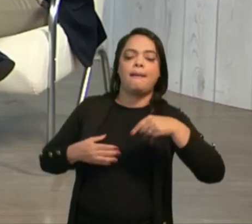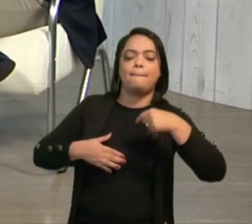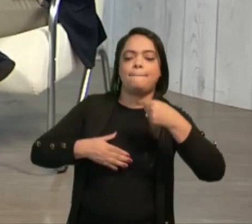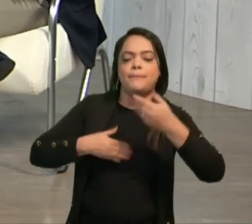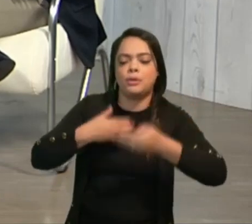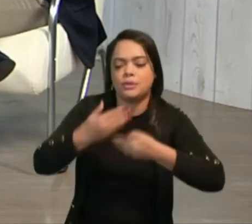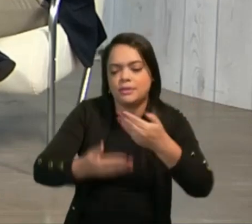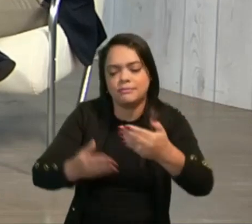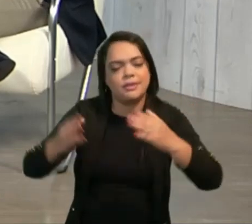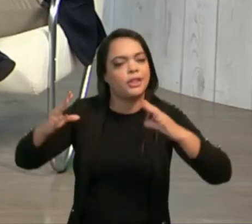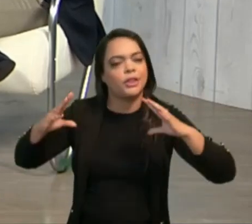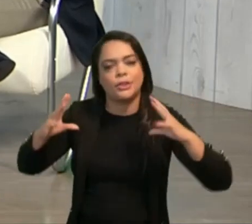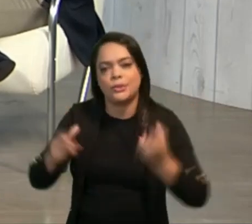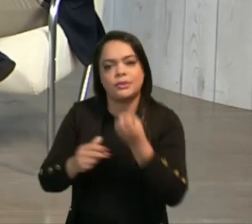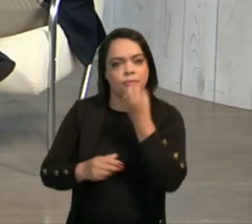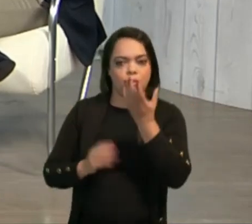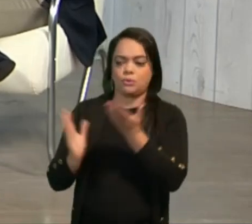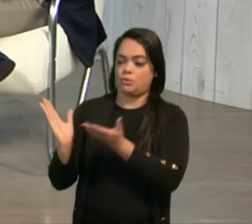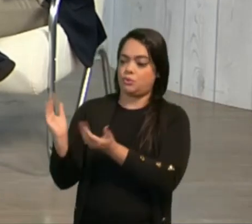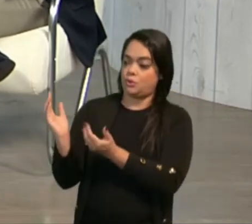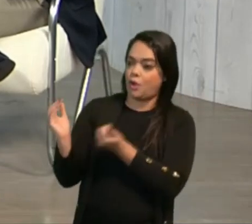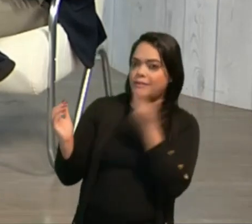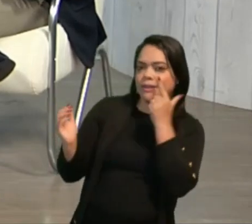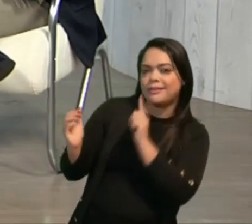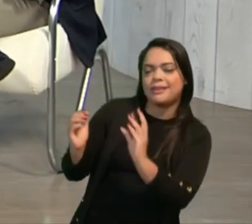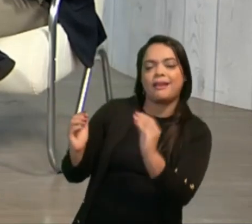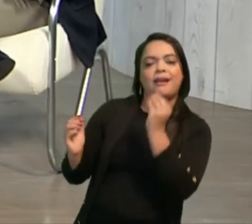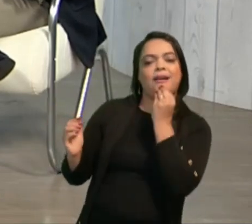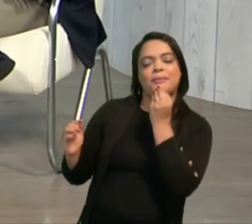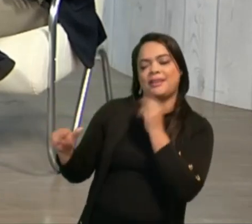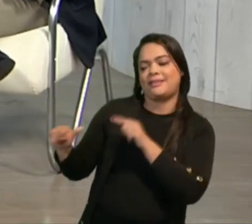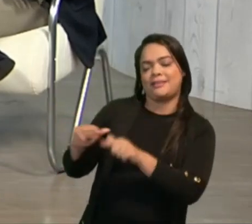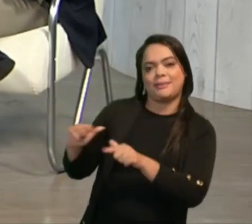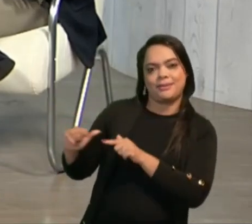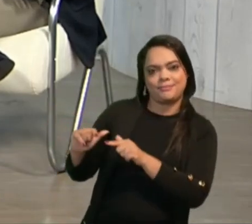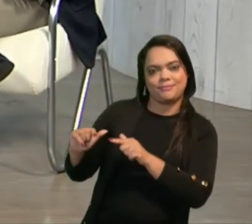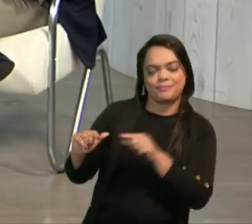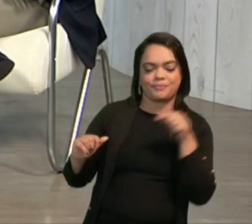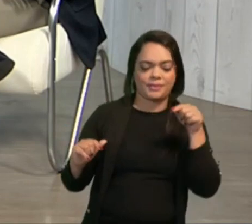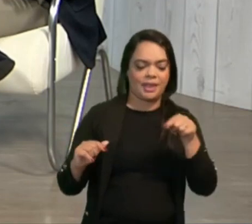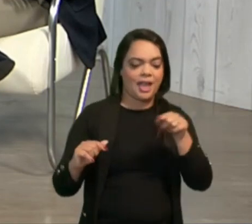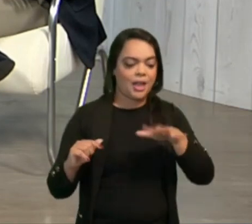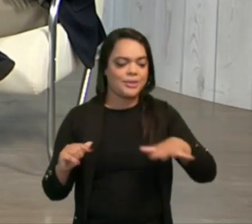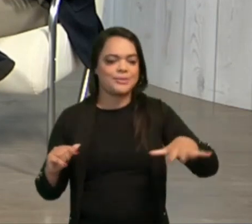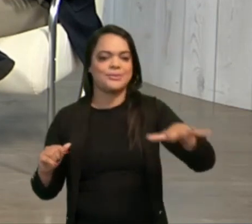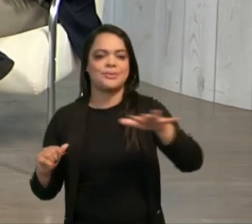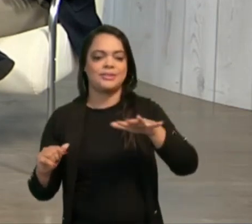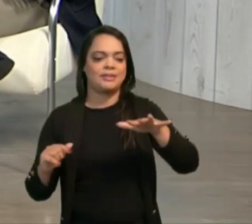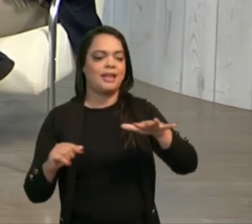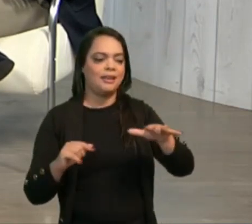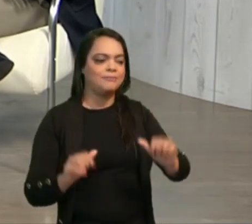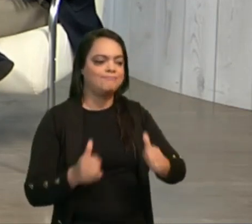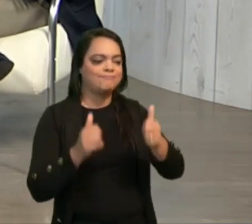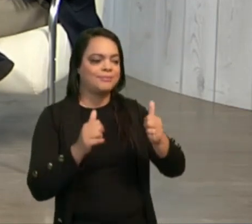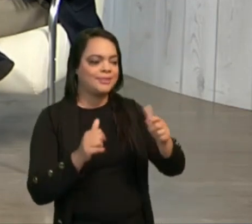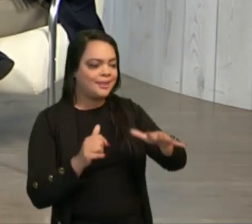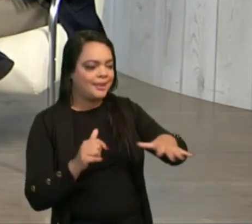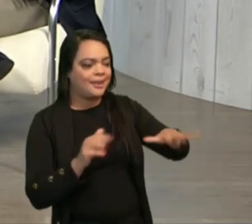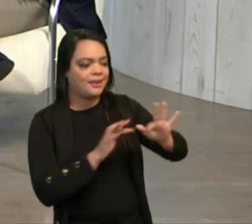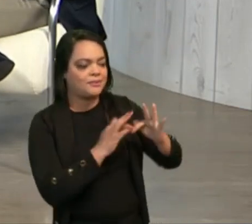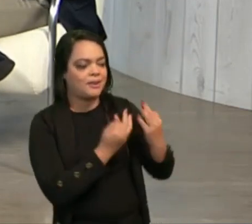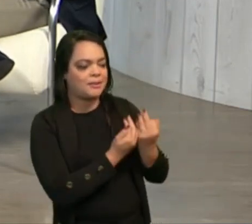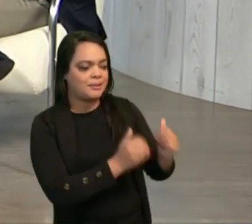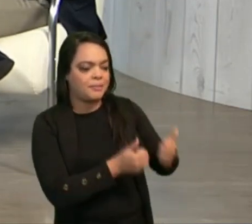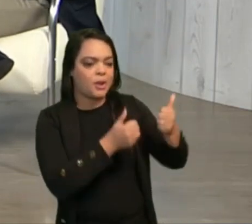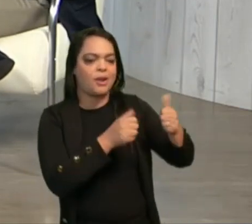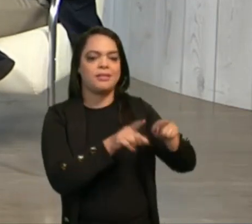que todos ganham. Ganha o jovem a oportunidade para trabalhar, ganha a sociedade, ganha a família do jovem e ganha